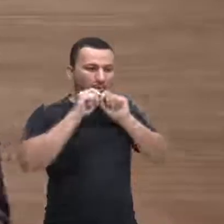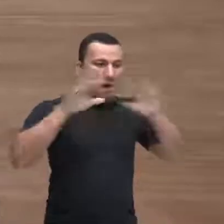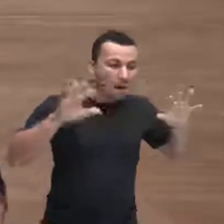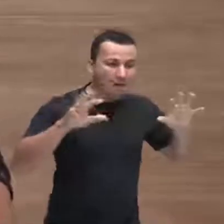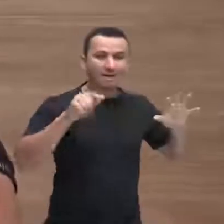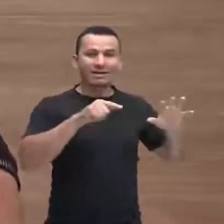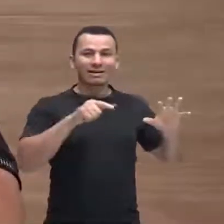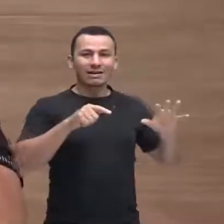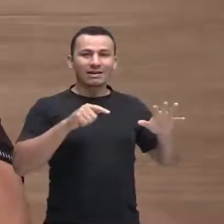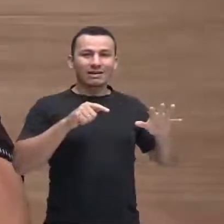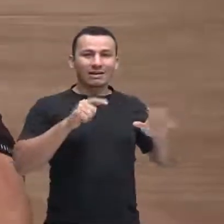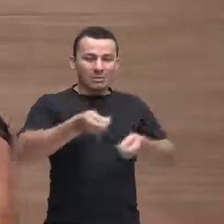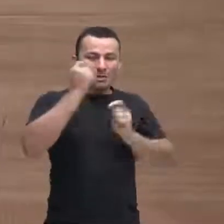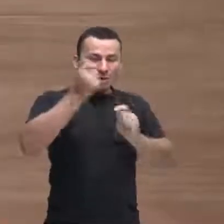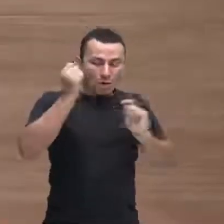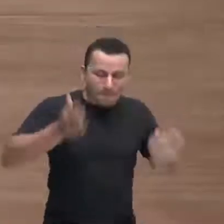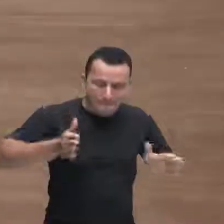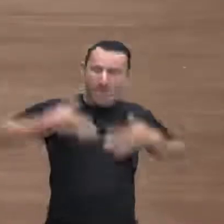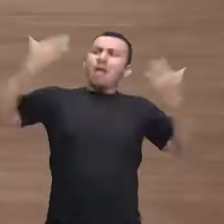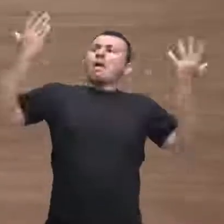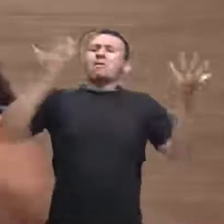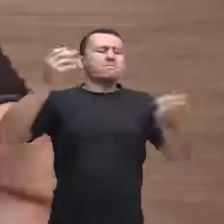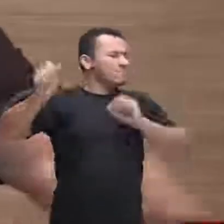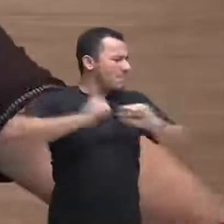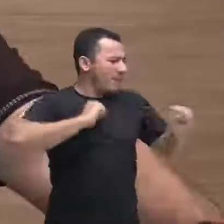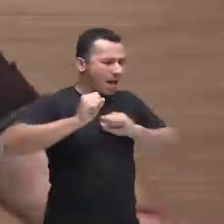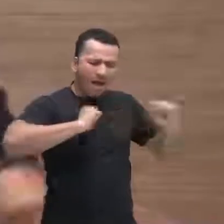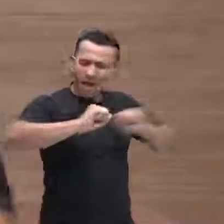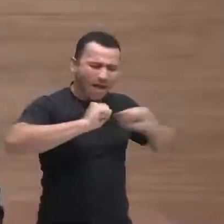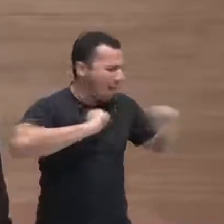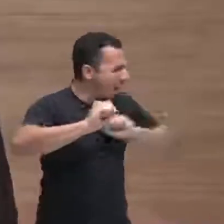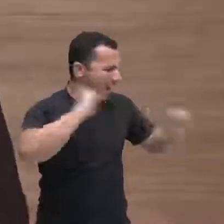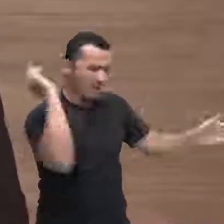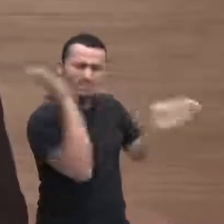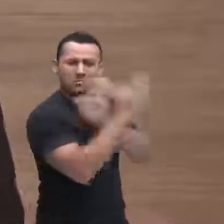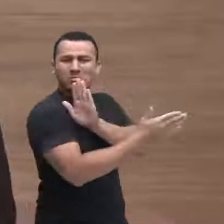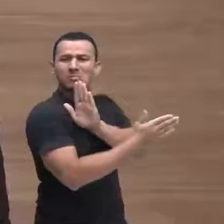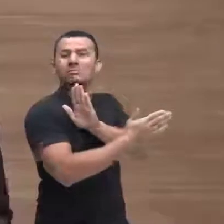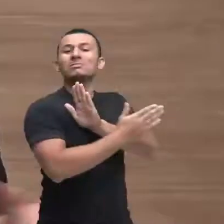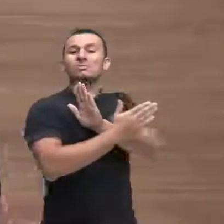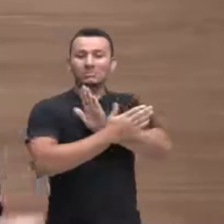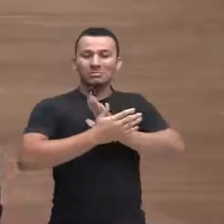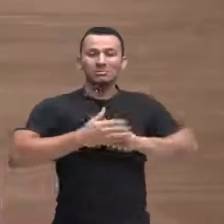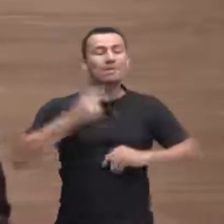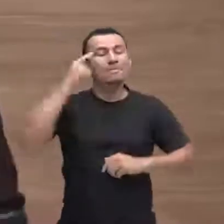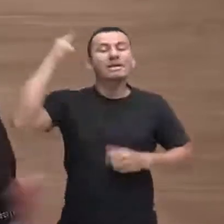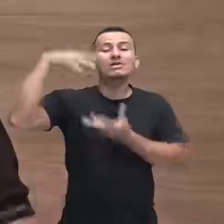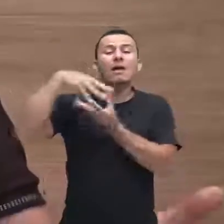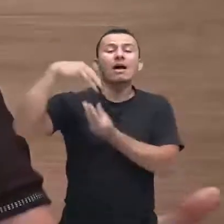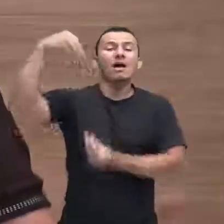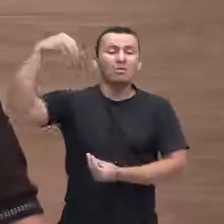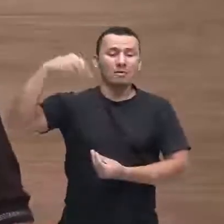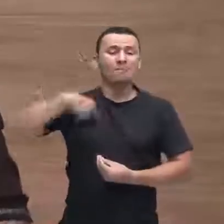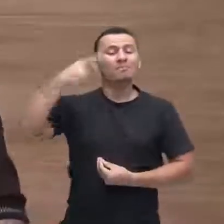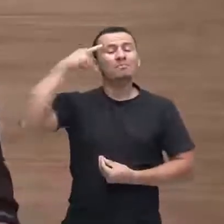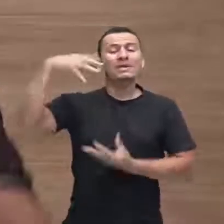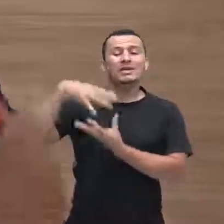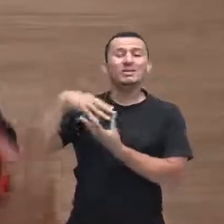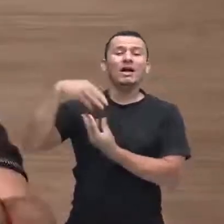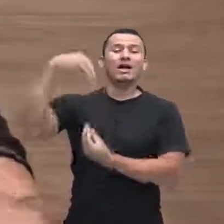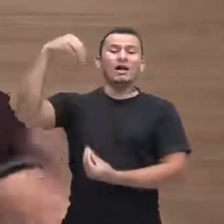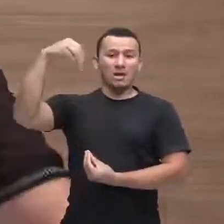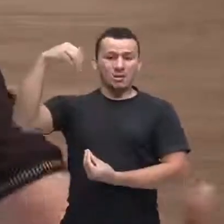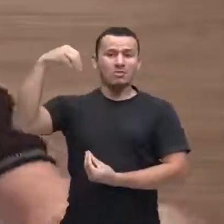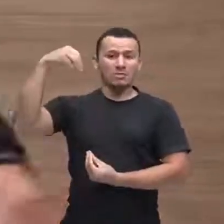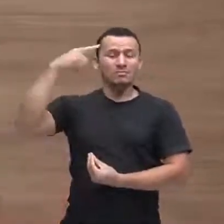O povo do pescador largou o peixe, largou tudo e saiu desesperado. No mínimo, era uma alma, eu diria nem penada, mas uma alma